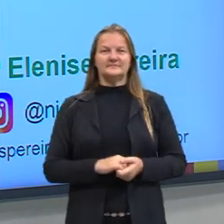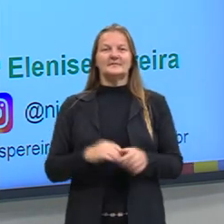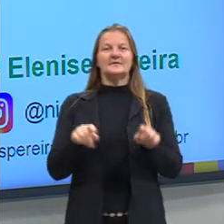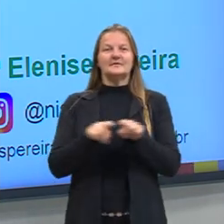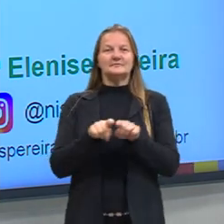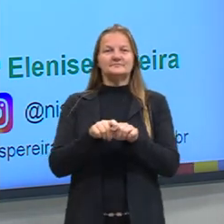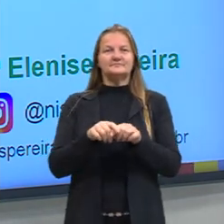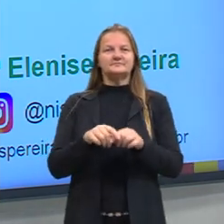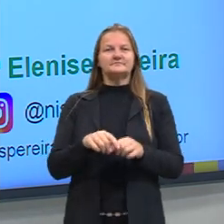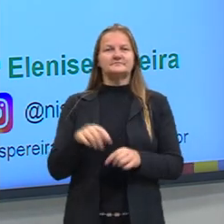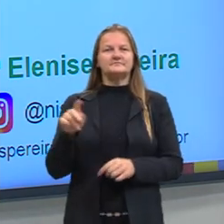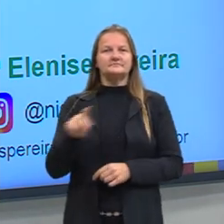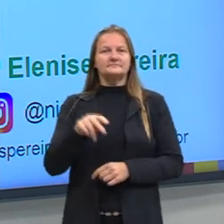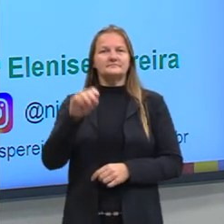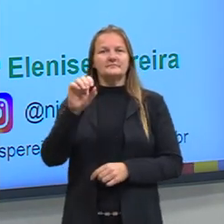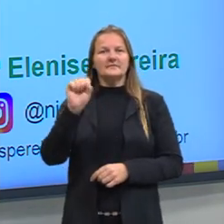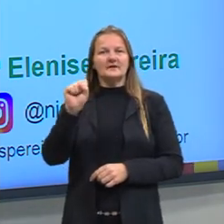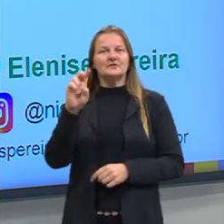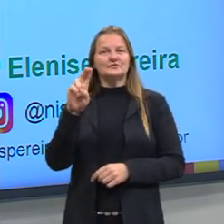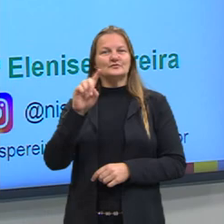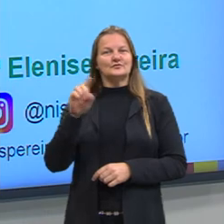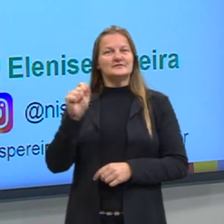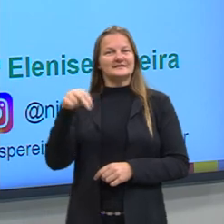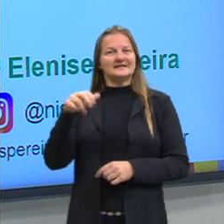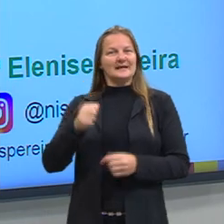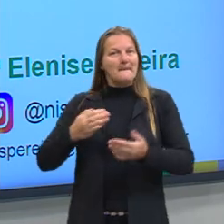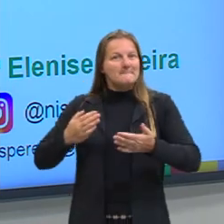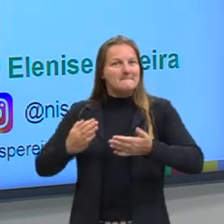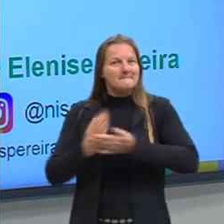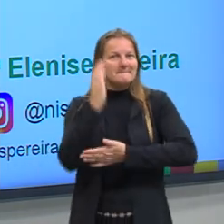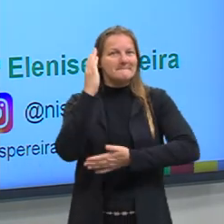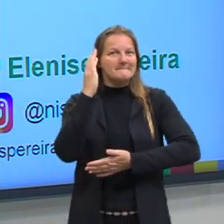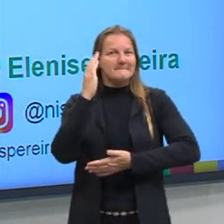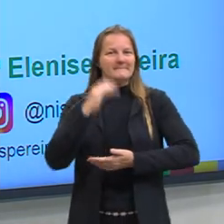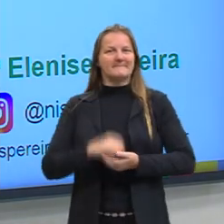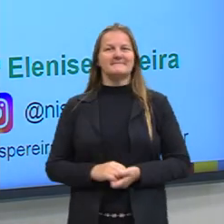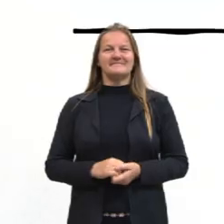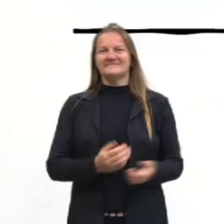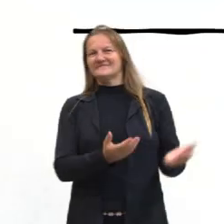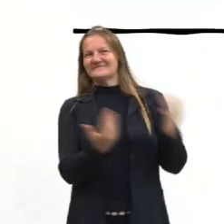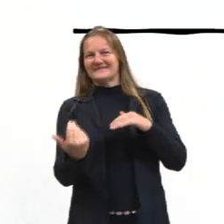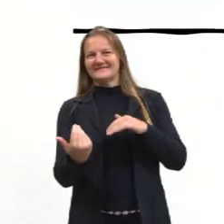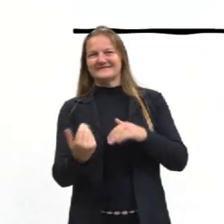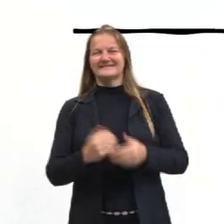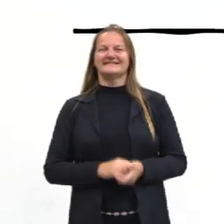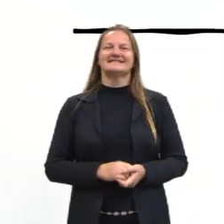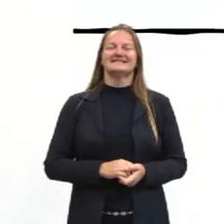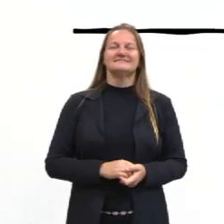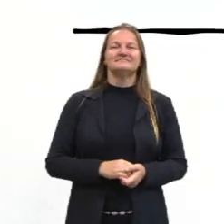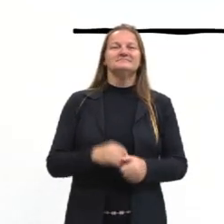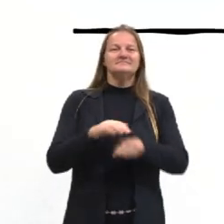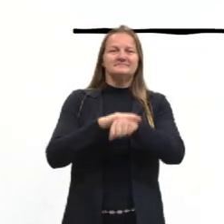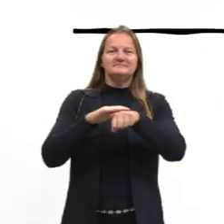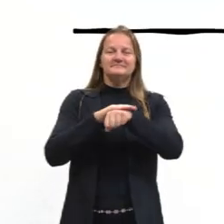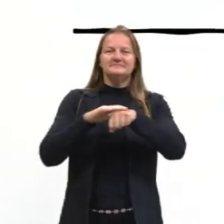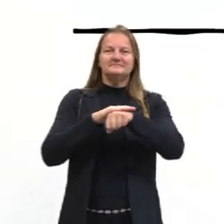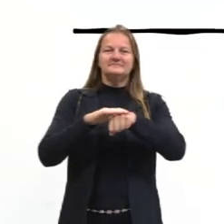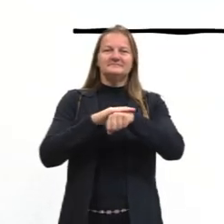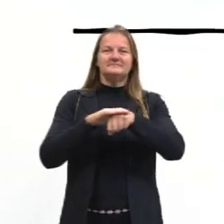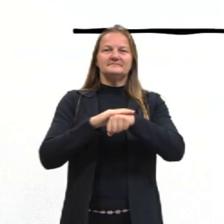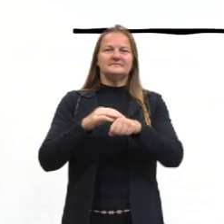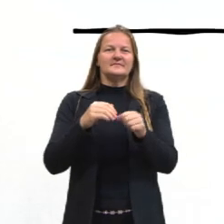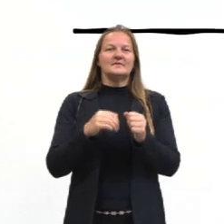aqui no estúdio a professora Suzana. Partiu passar? Simbora! Vamos falar então sobre o